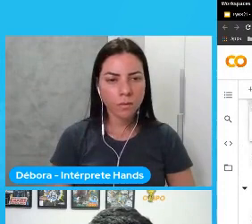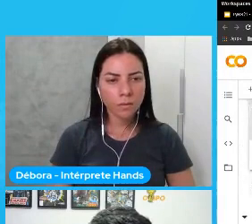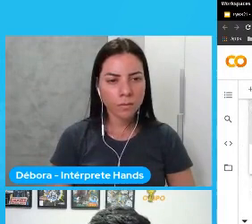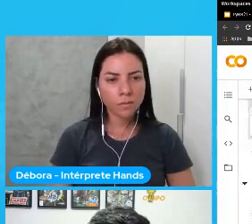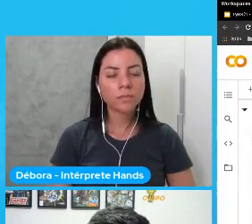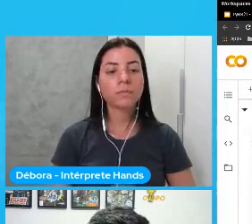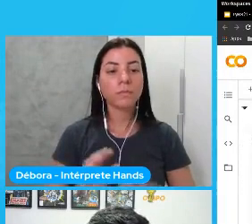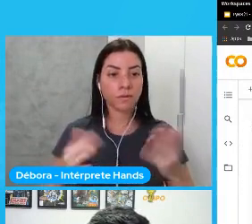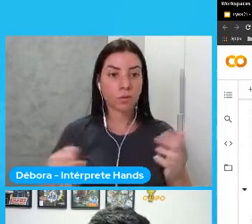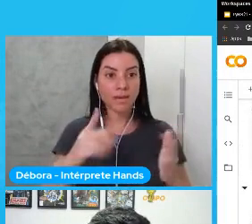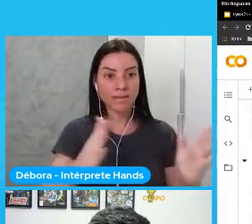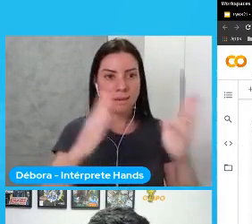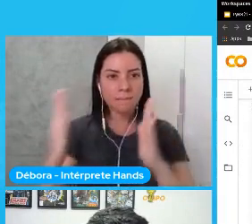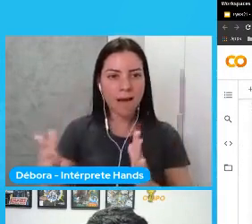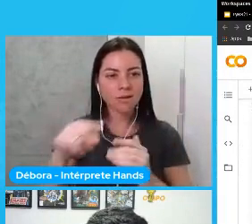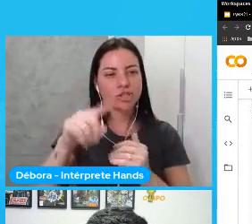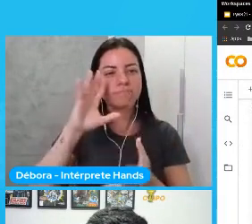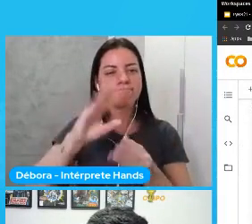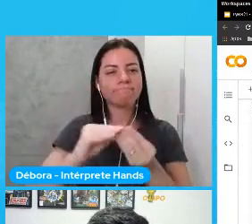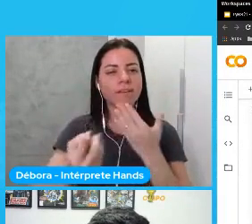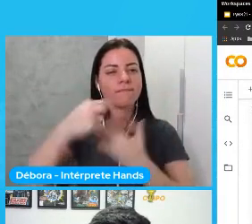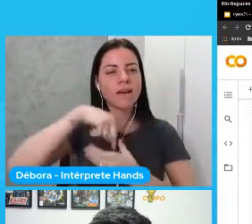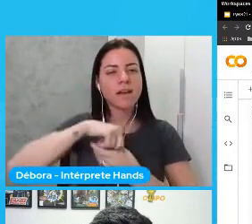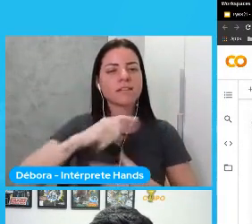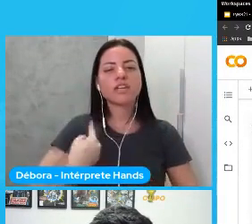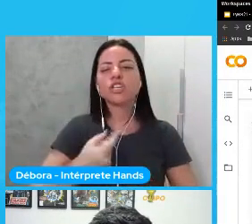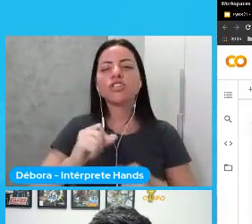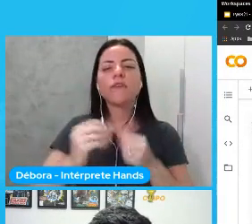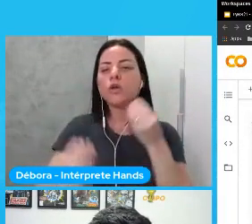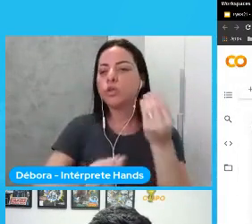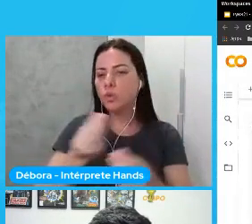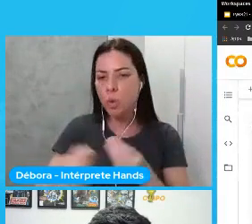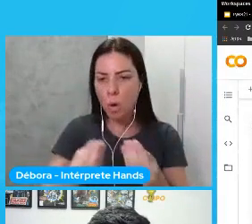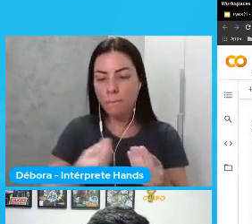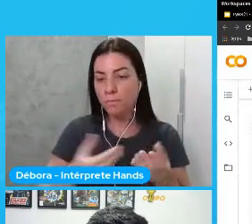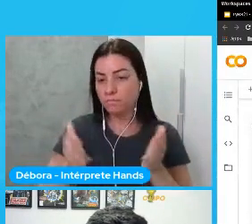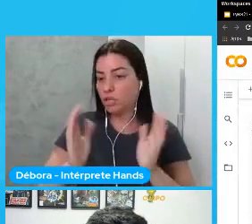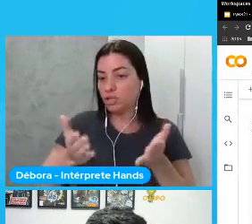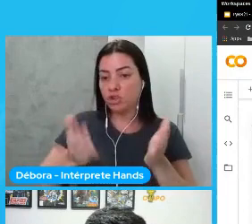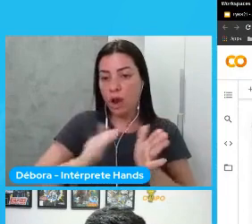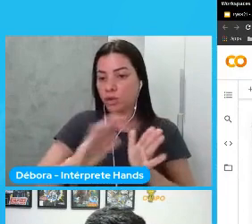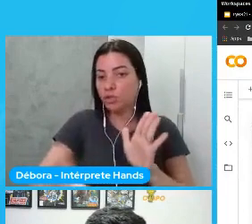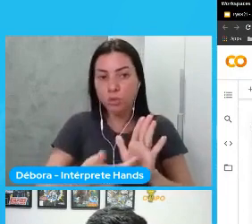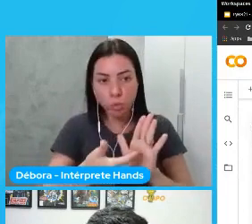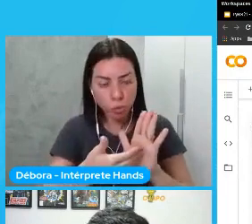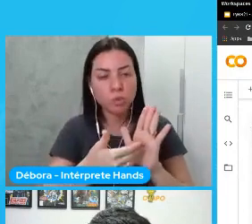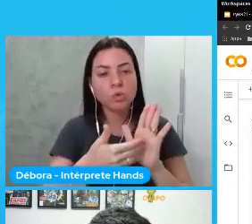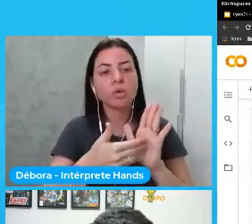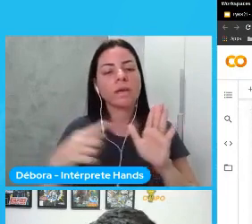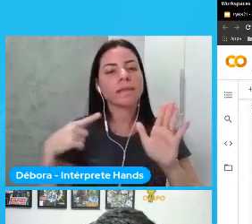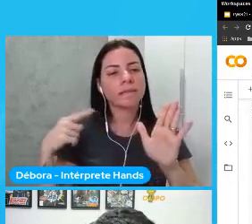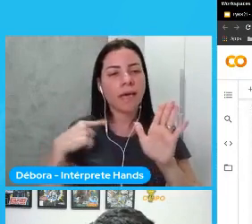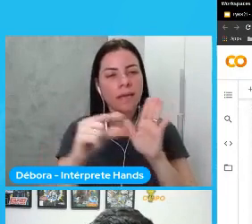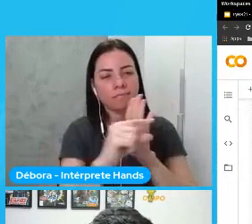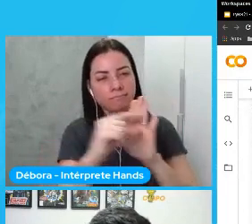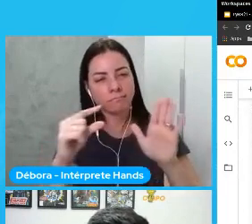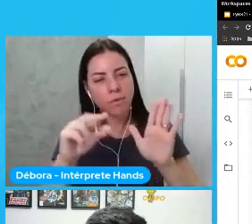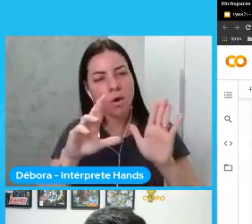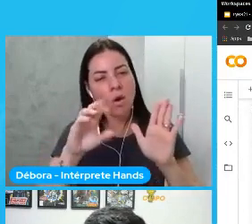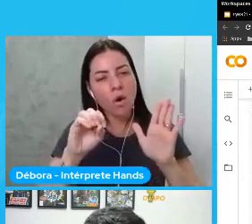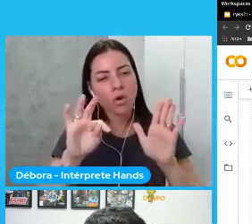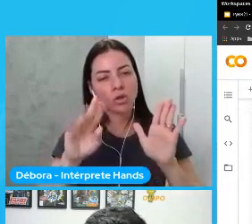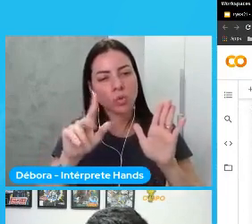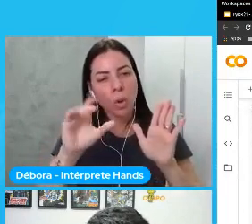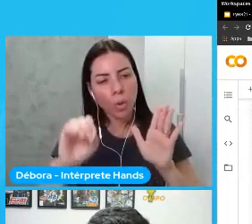daí nessa parte de inferência o que a gente faz aqui eu tenho todos os meus rótulos tá e tamanho de imagem eu tenho